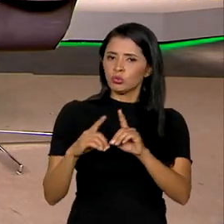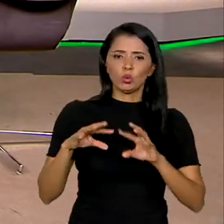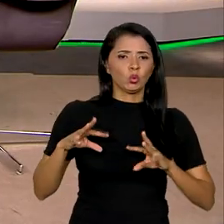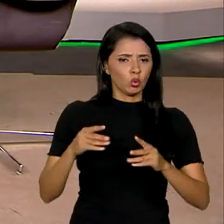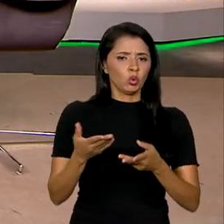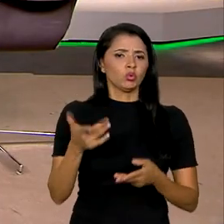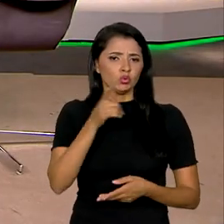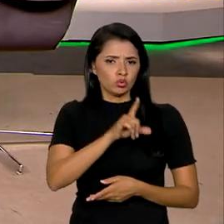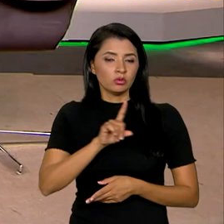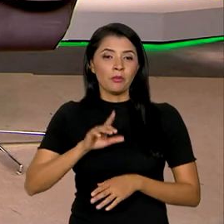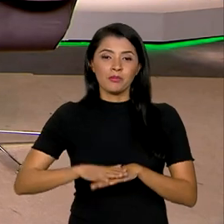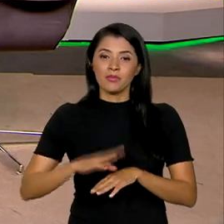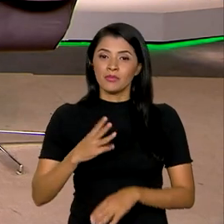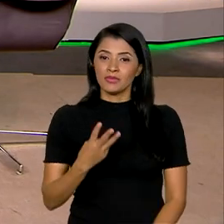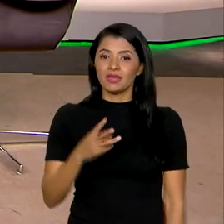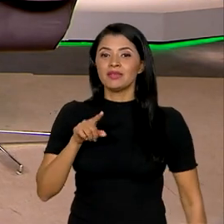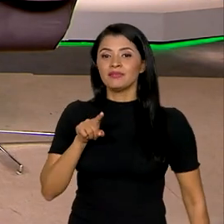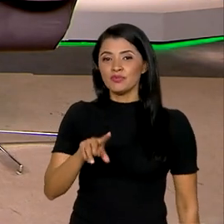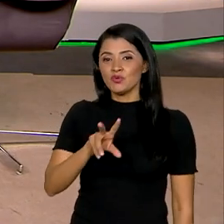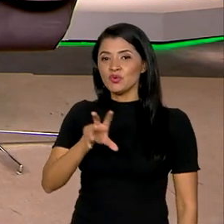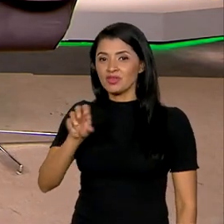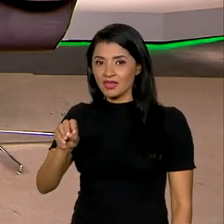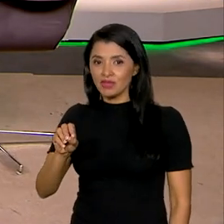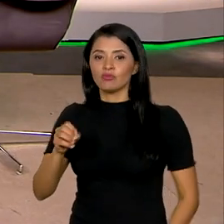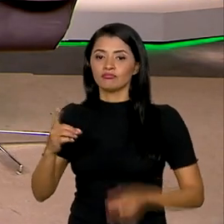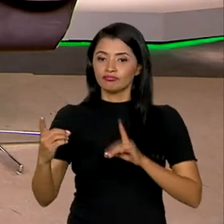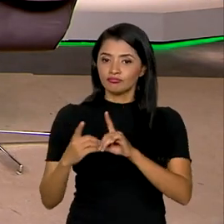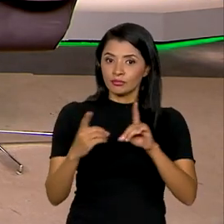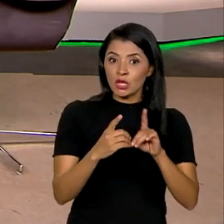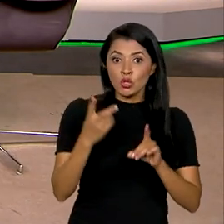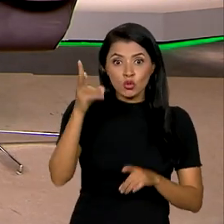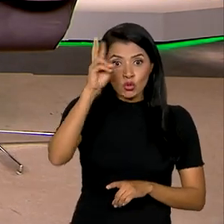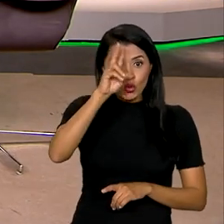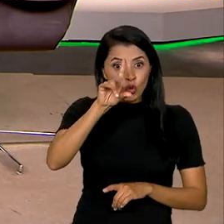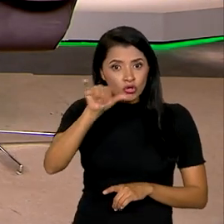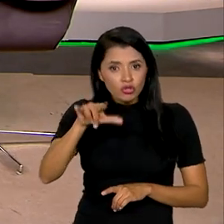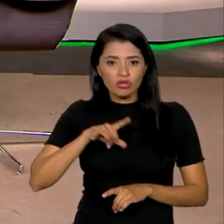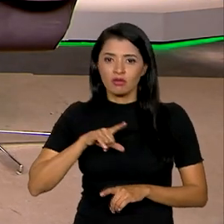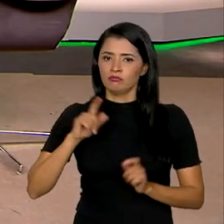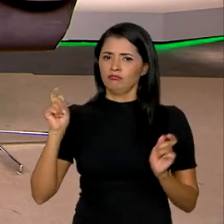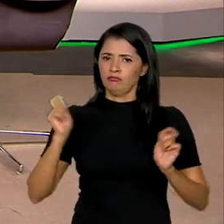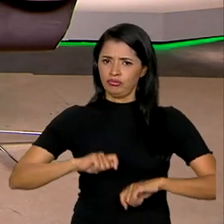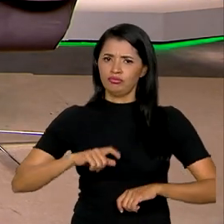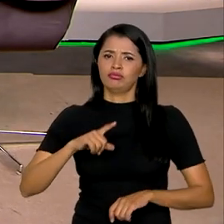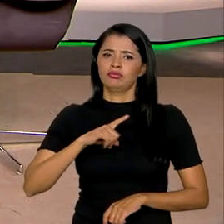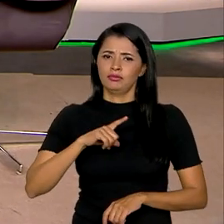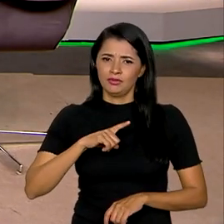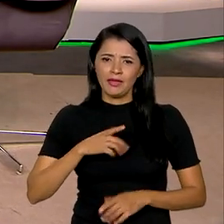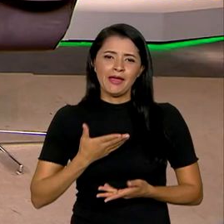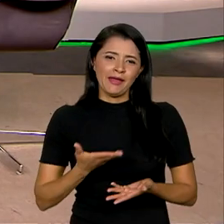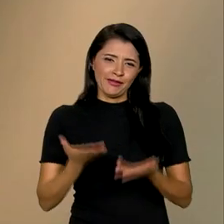mais de 3.500 atendimentos em dois dias é muito potente. Então, a gente espera